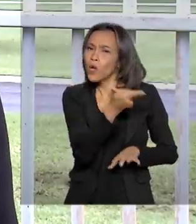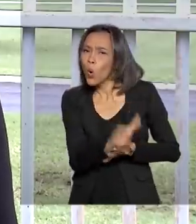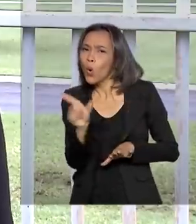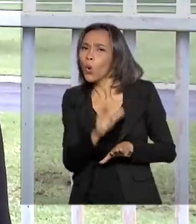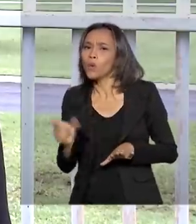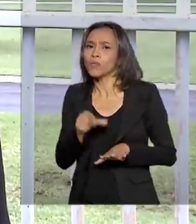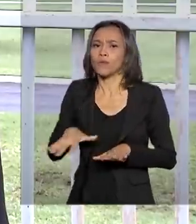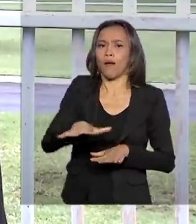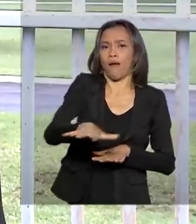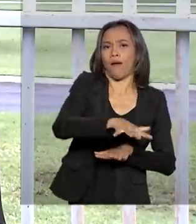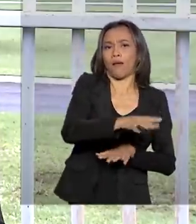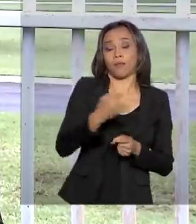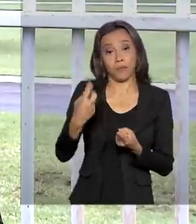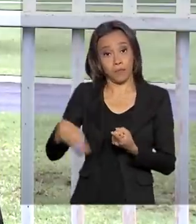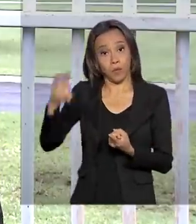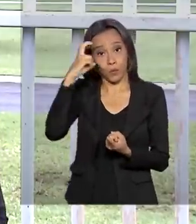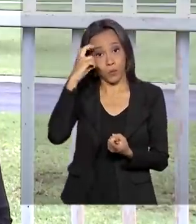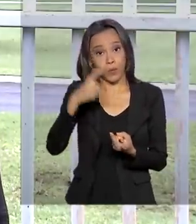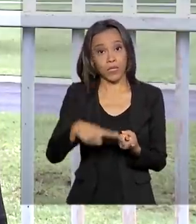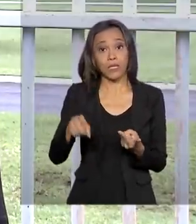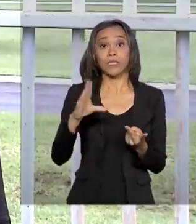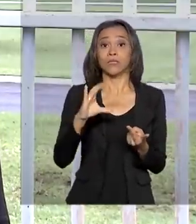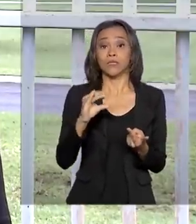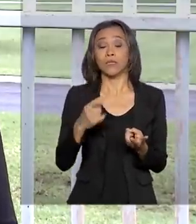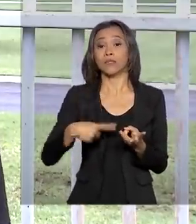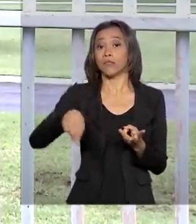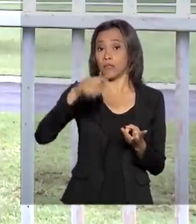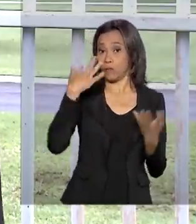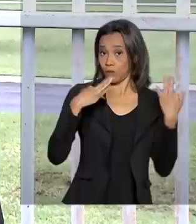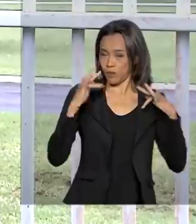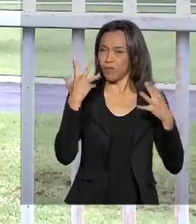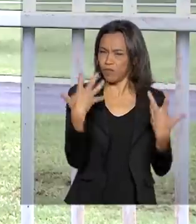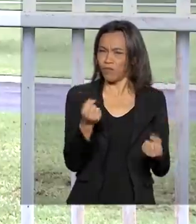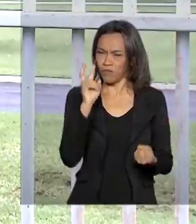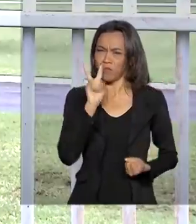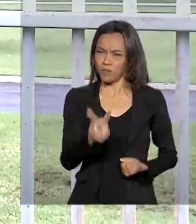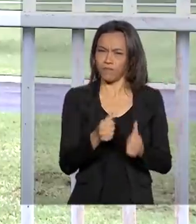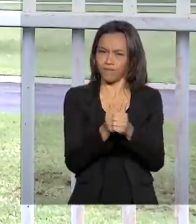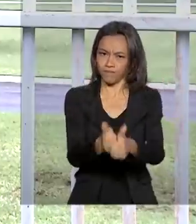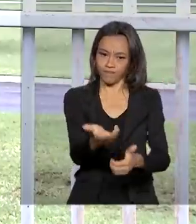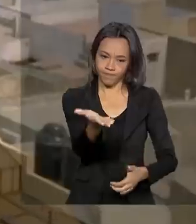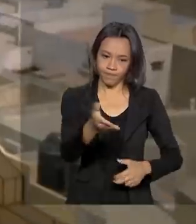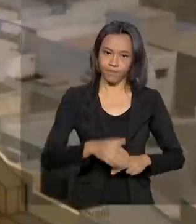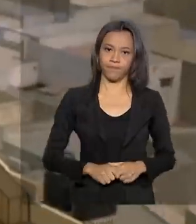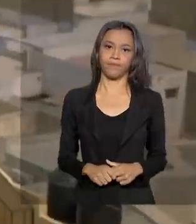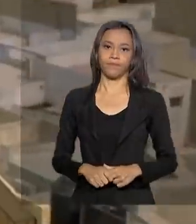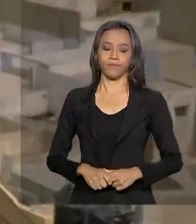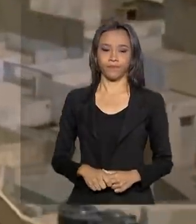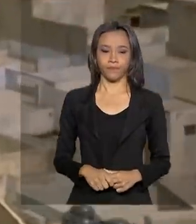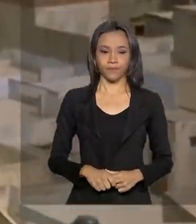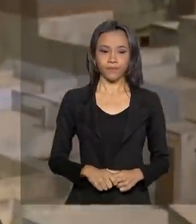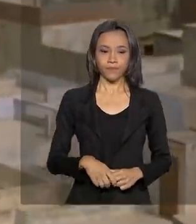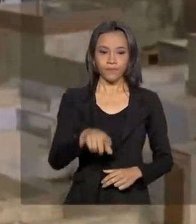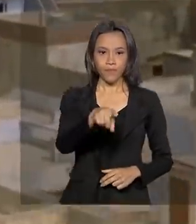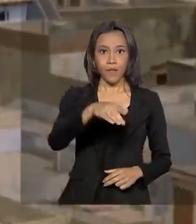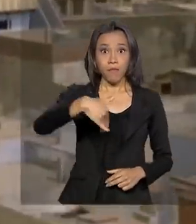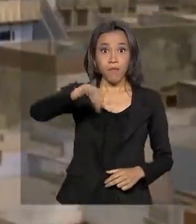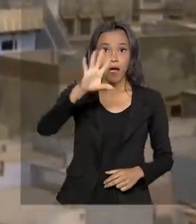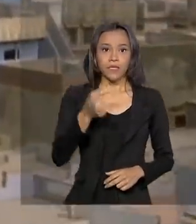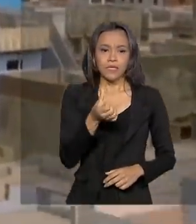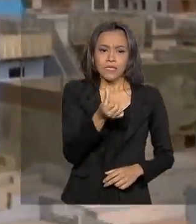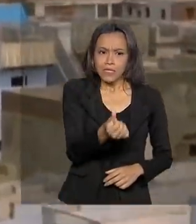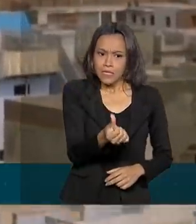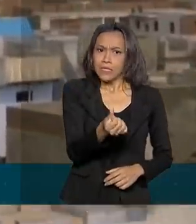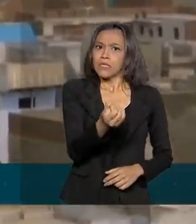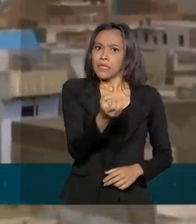áreas como cultura, ciência e turismo. Vamos ver na reportagem. São mais de 60